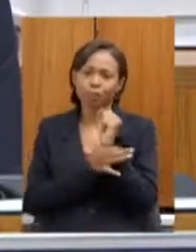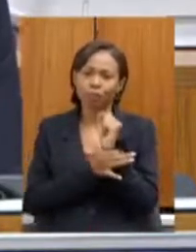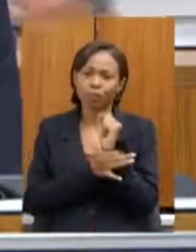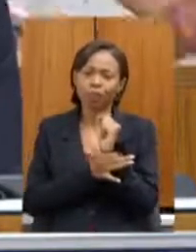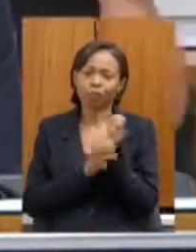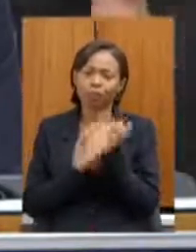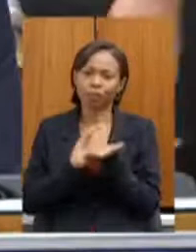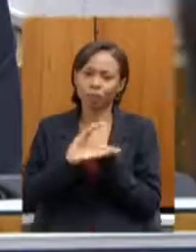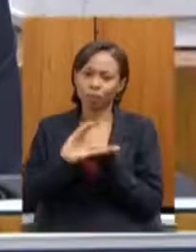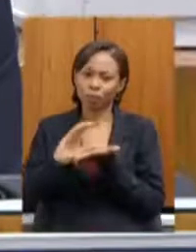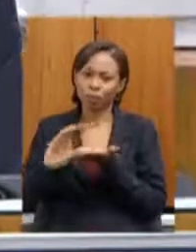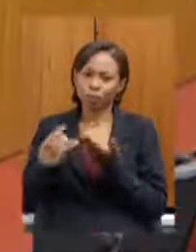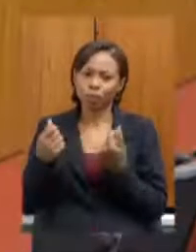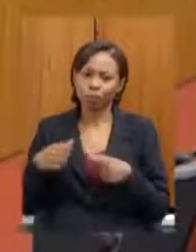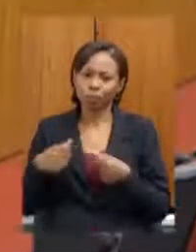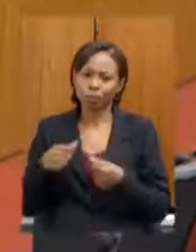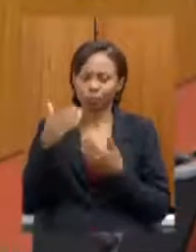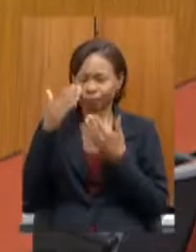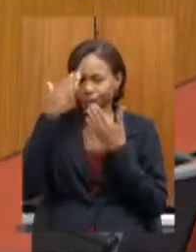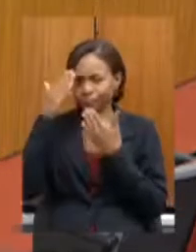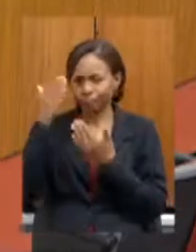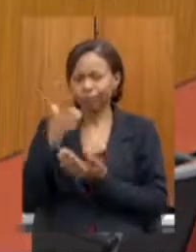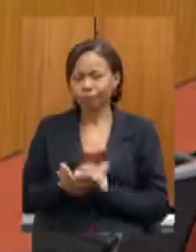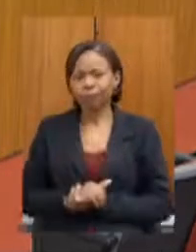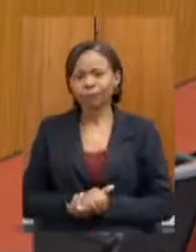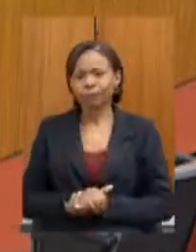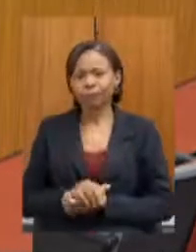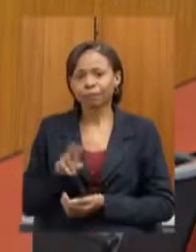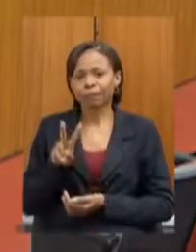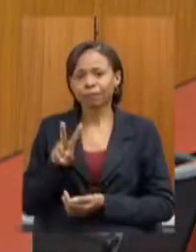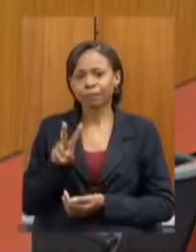investimentos obrigado deputado Virgílio